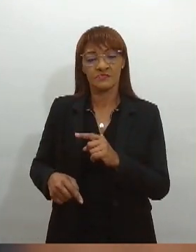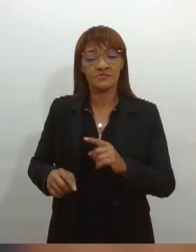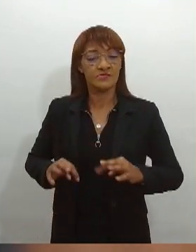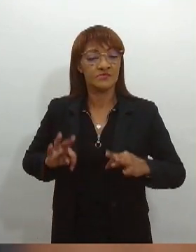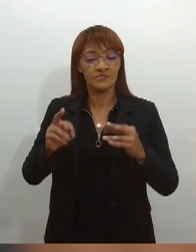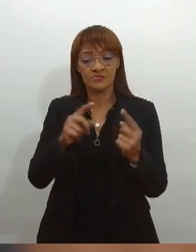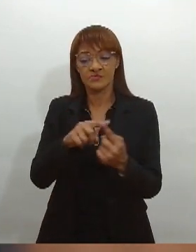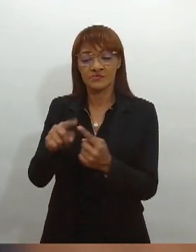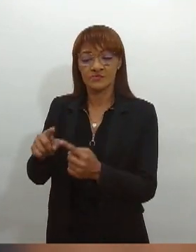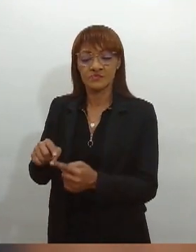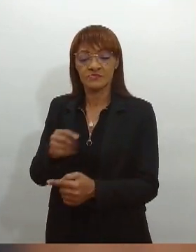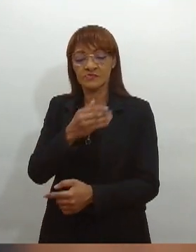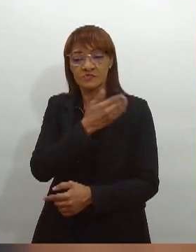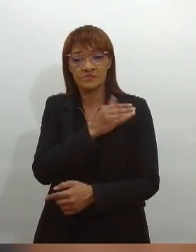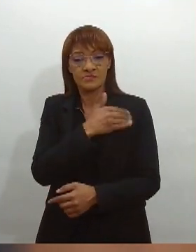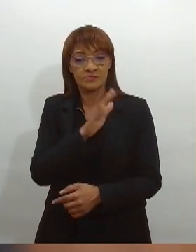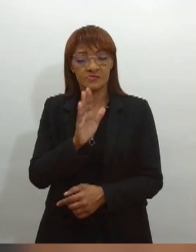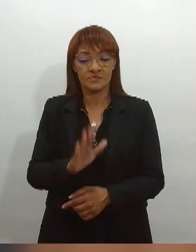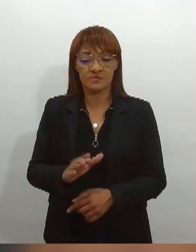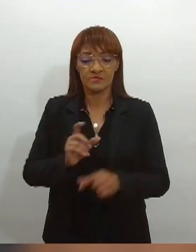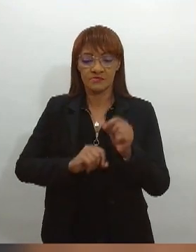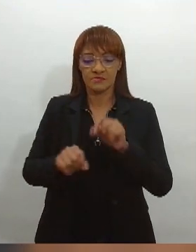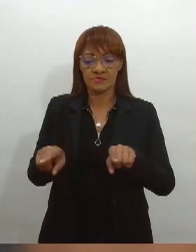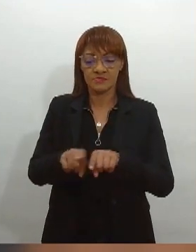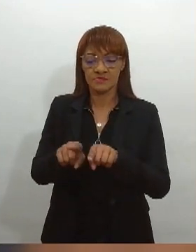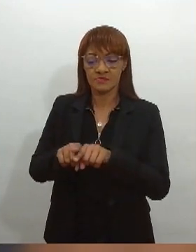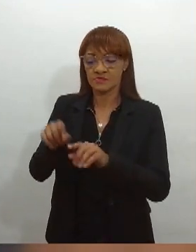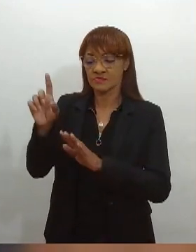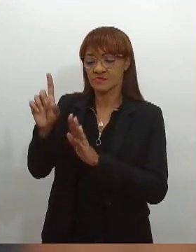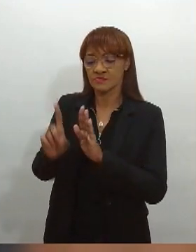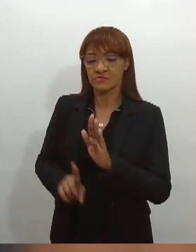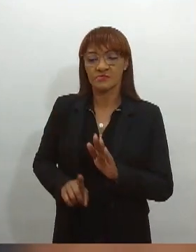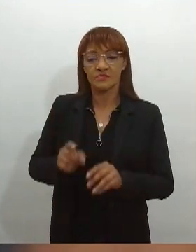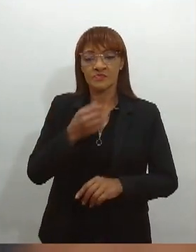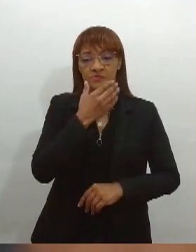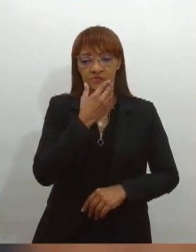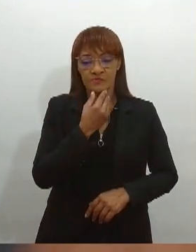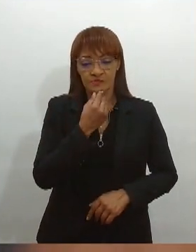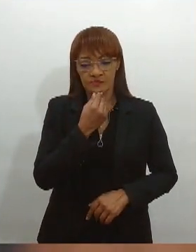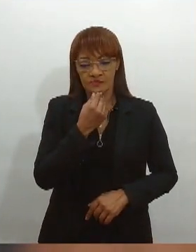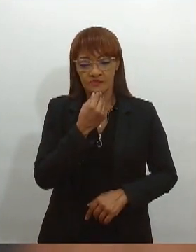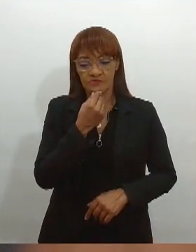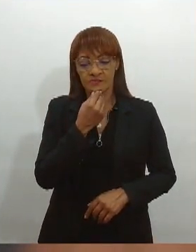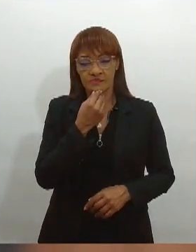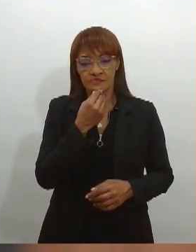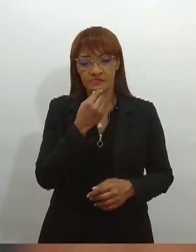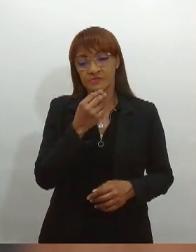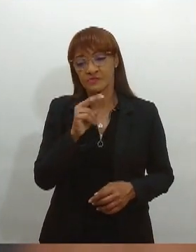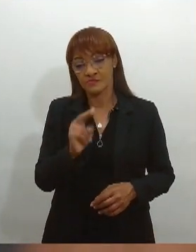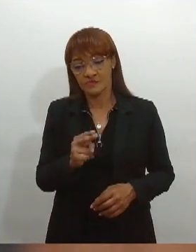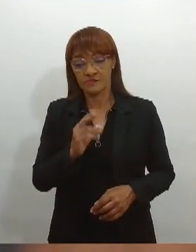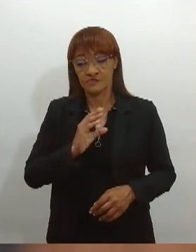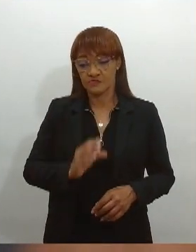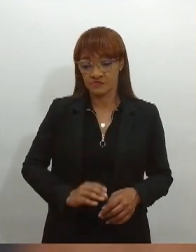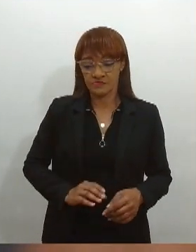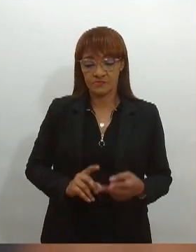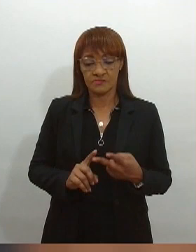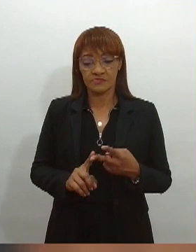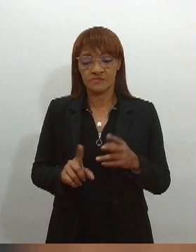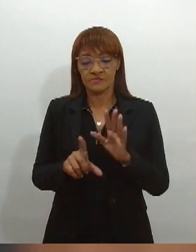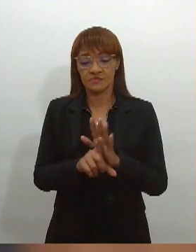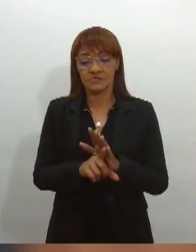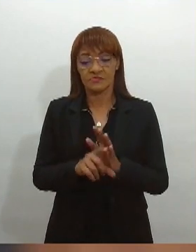Universal dos Direitos do Homem e do Cidadão. Nós temos no Brasil a Lei Carlos Alberto Caol, de